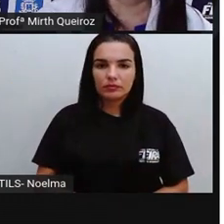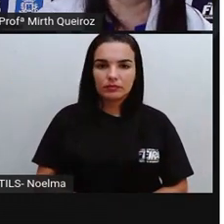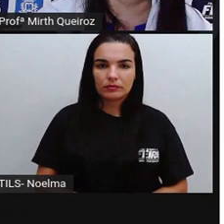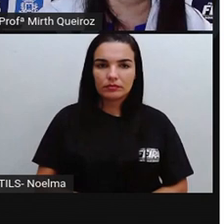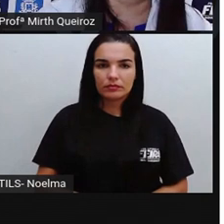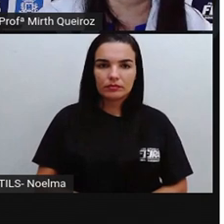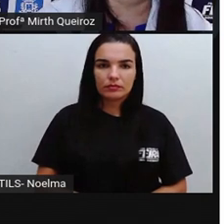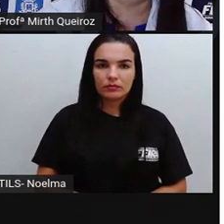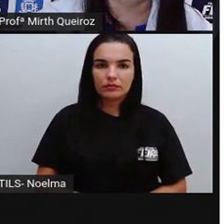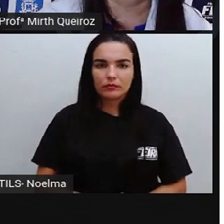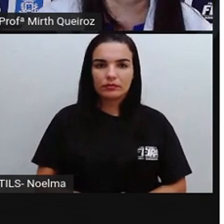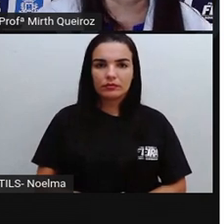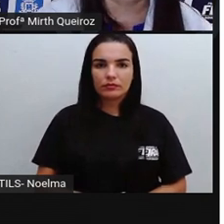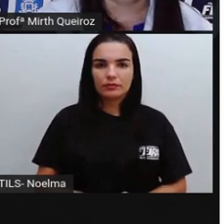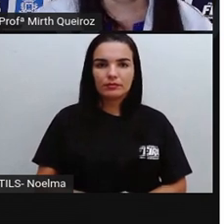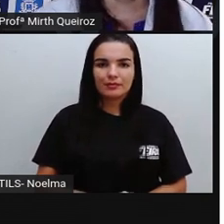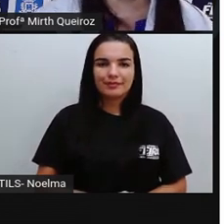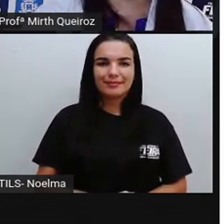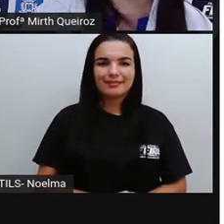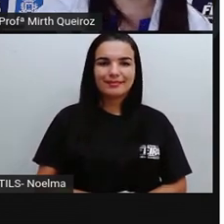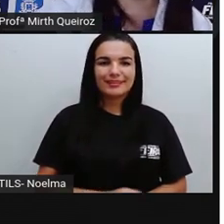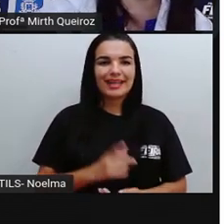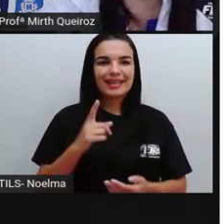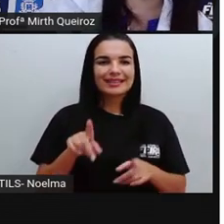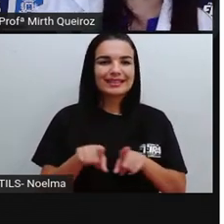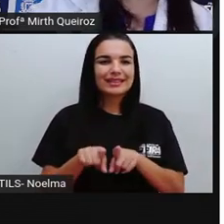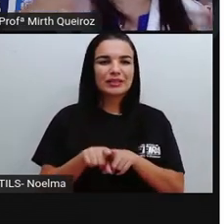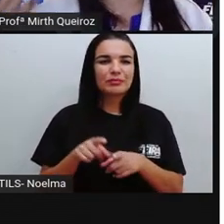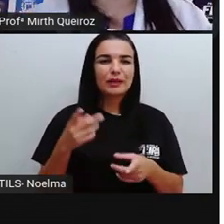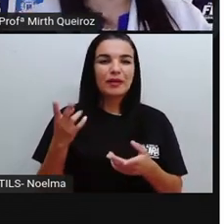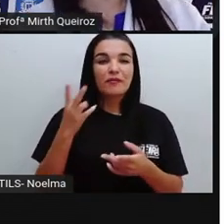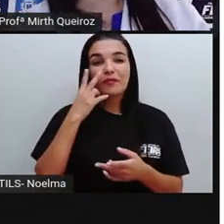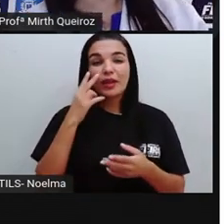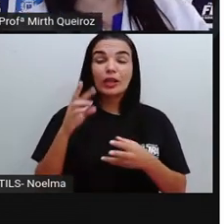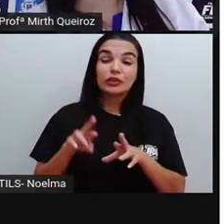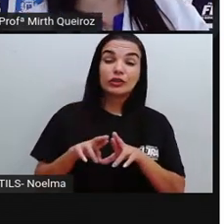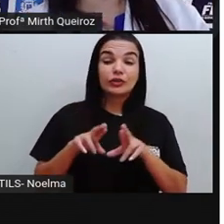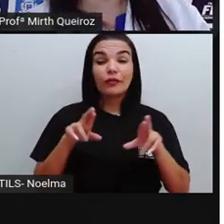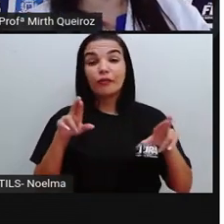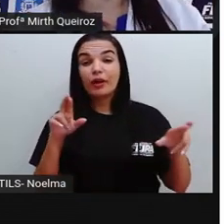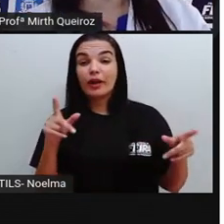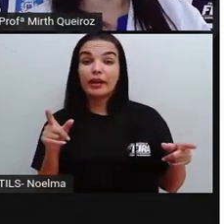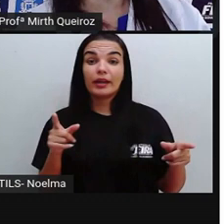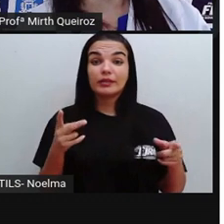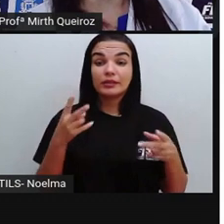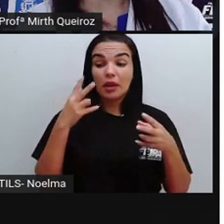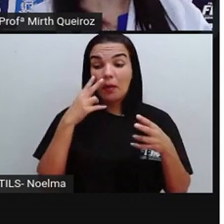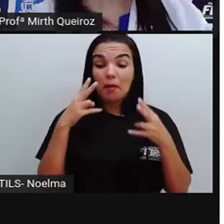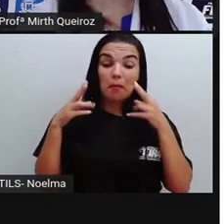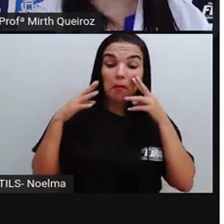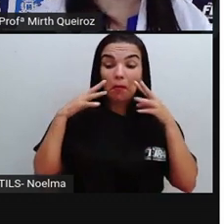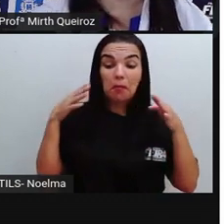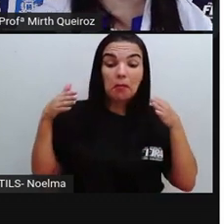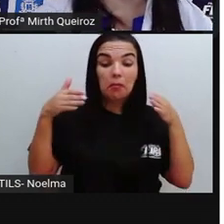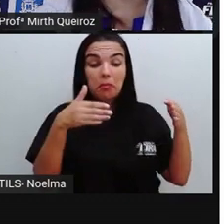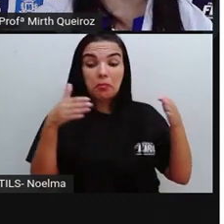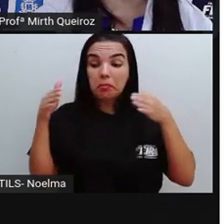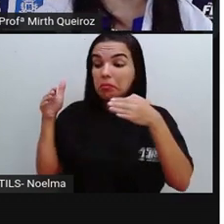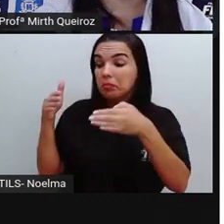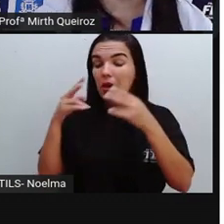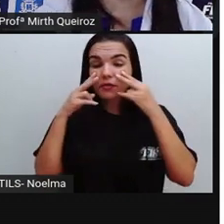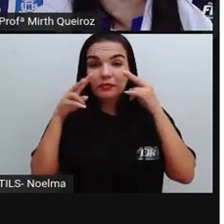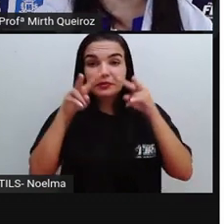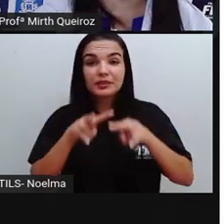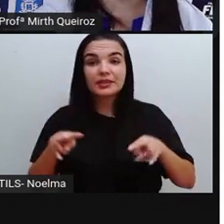de cima. E aí a gente vai falar sobre os diferentes pontos de vista. Os diferentes pontos